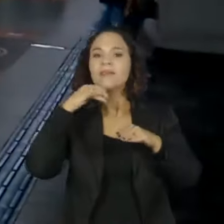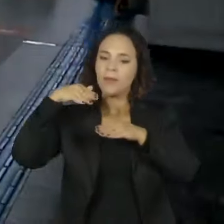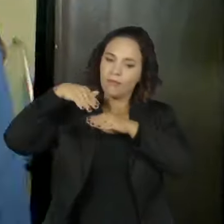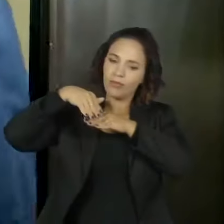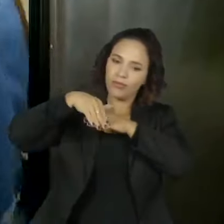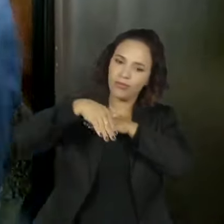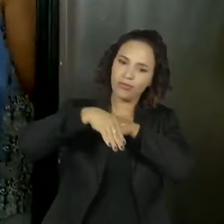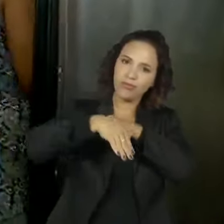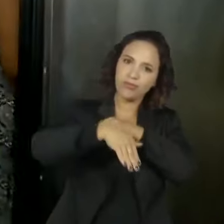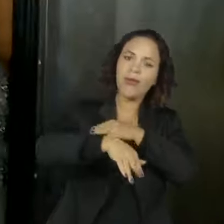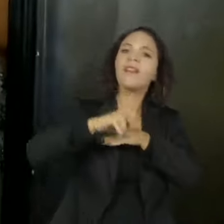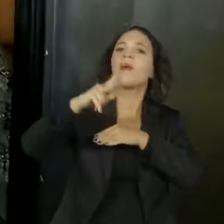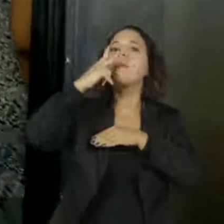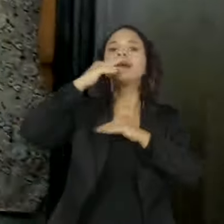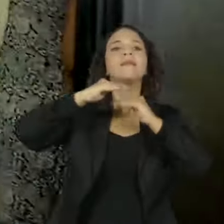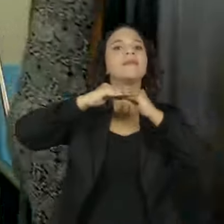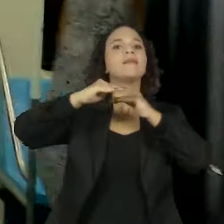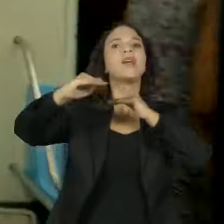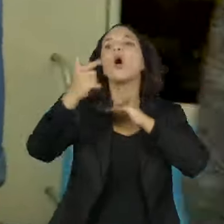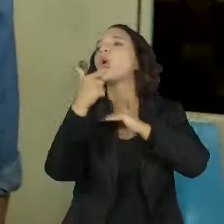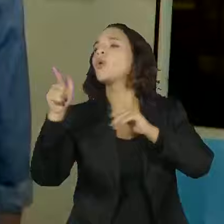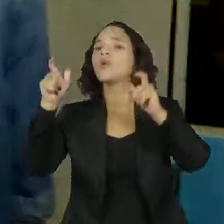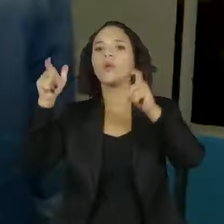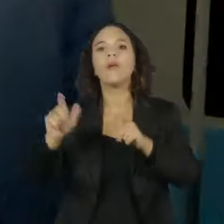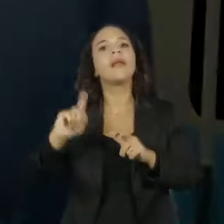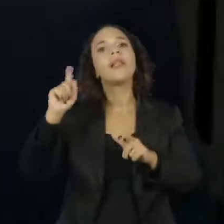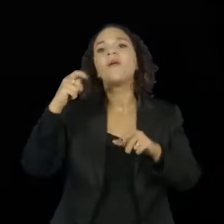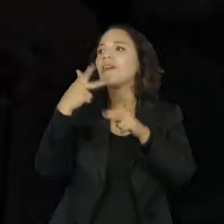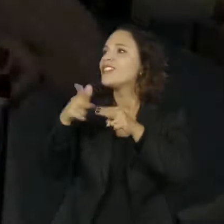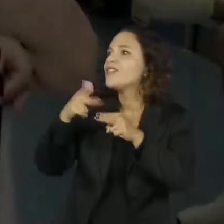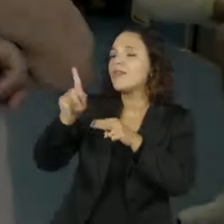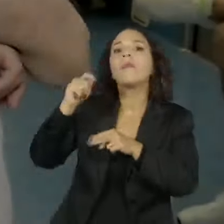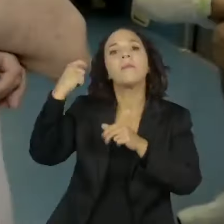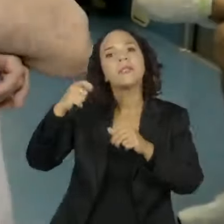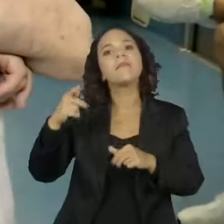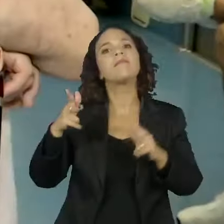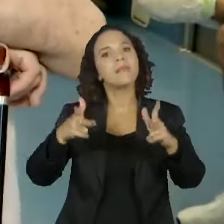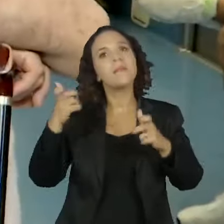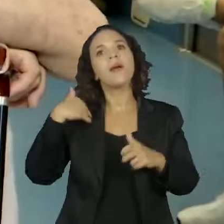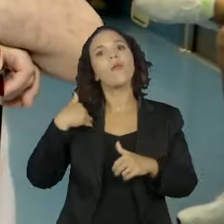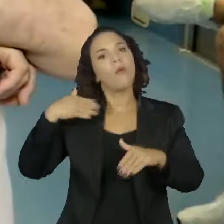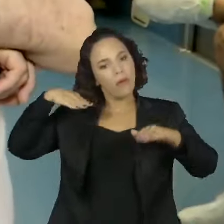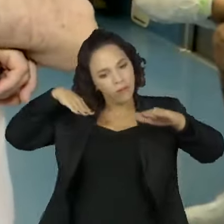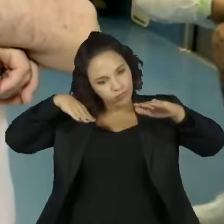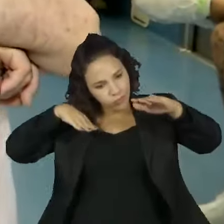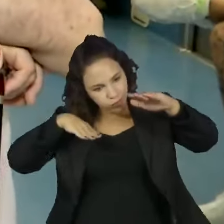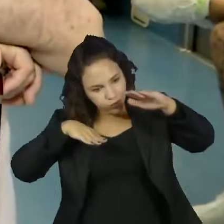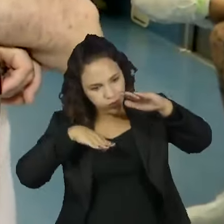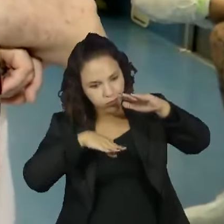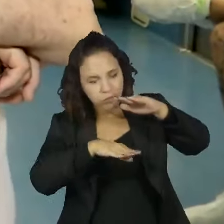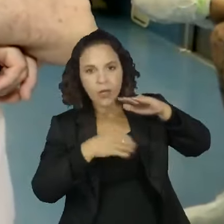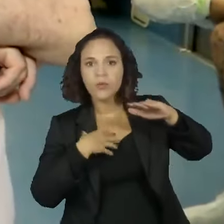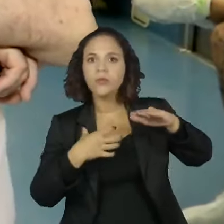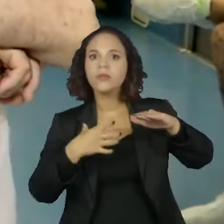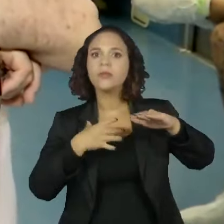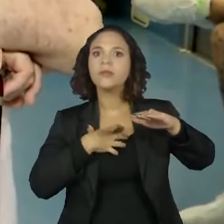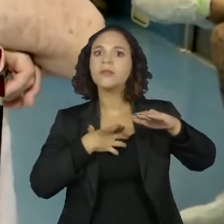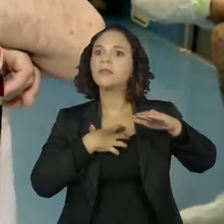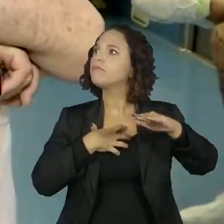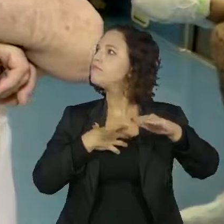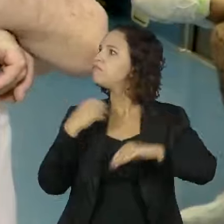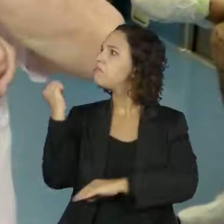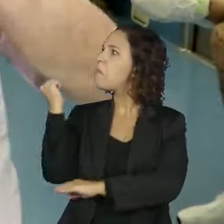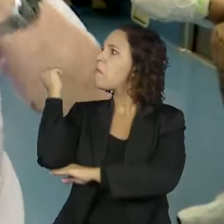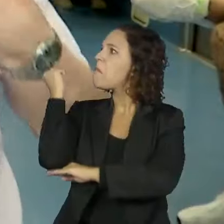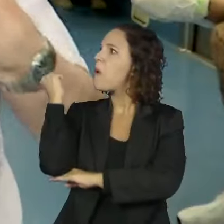enganação de fingir que era outro espaço, uma cenografia. O cara entra na estação, sente a firmeza da estação,